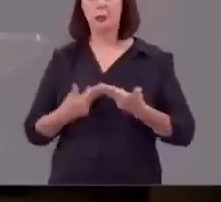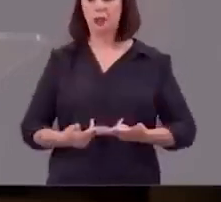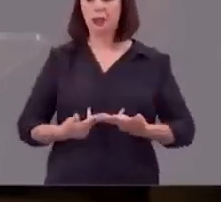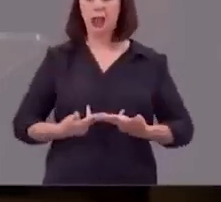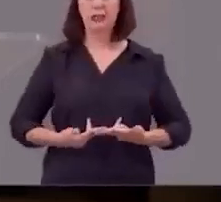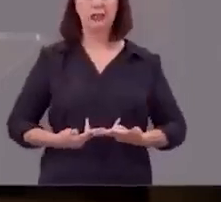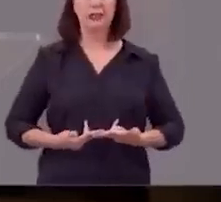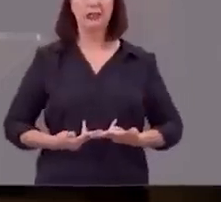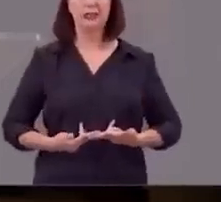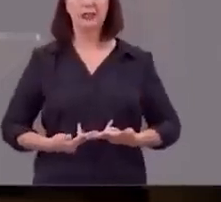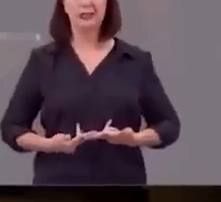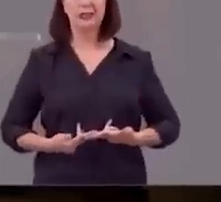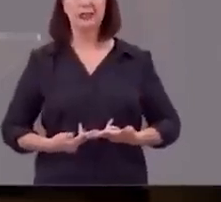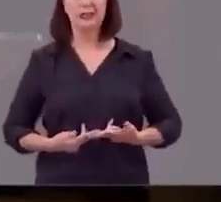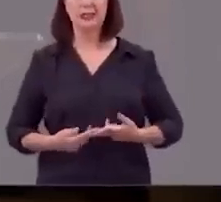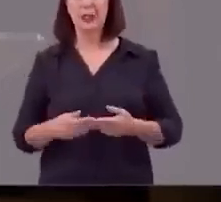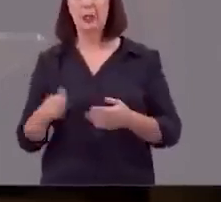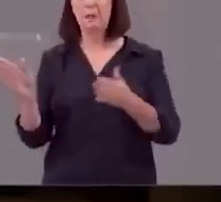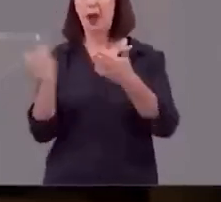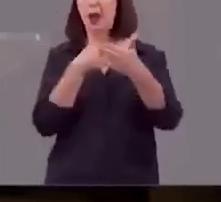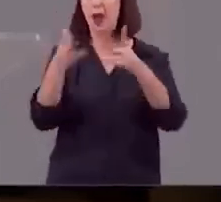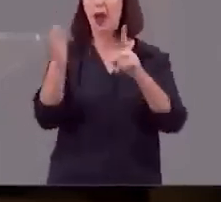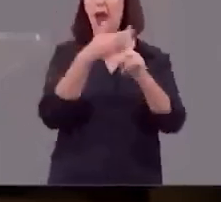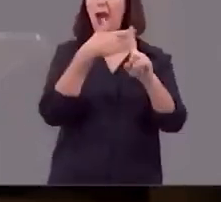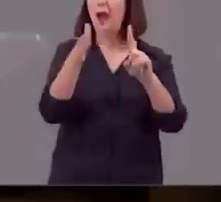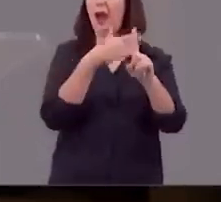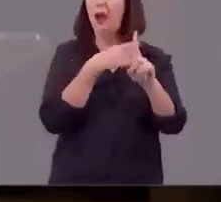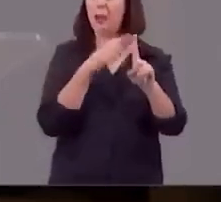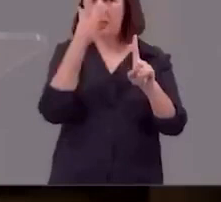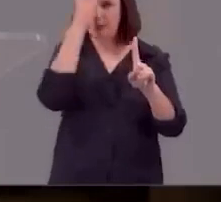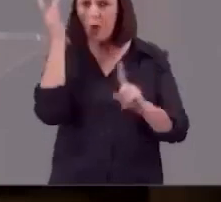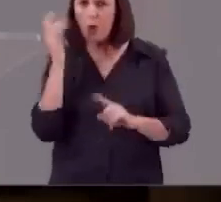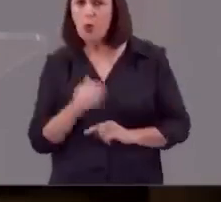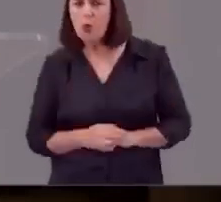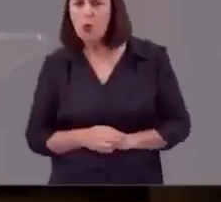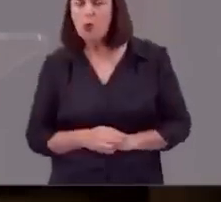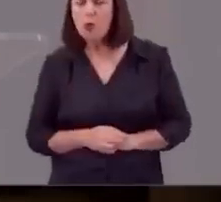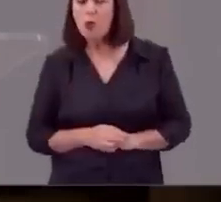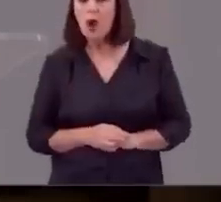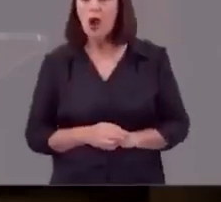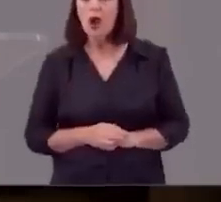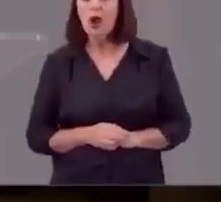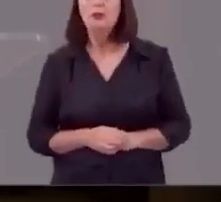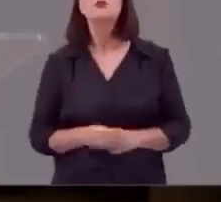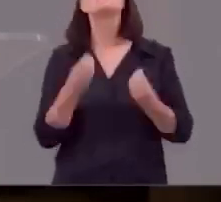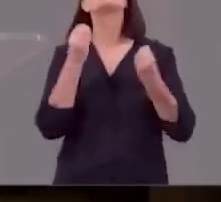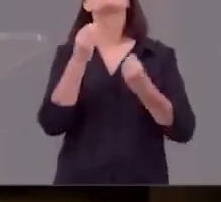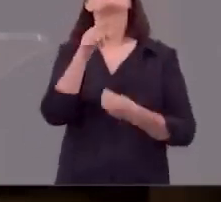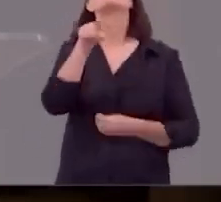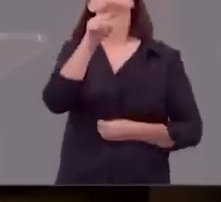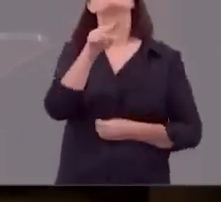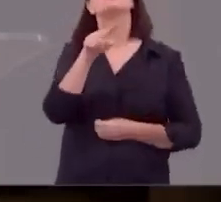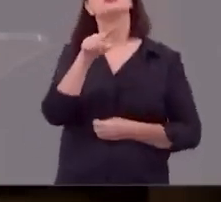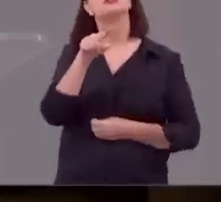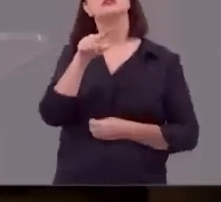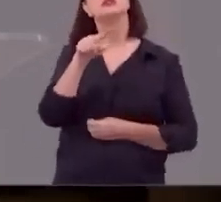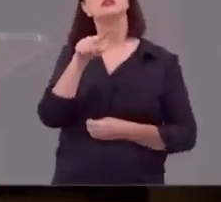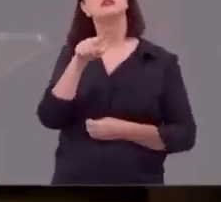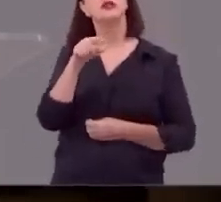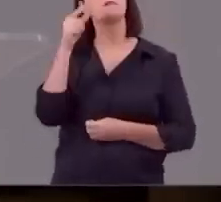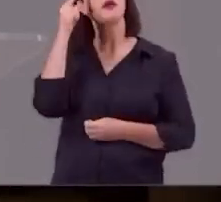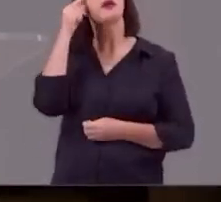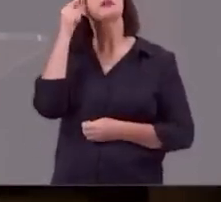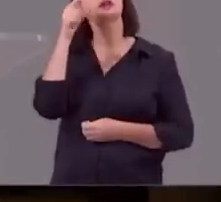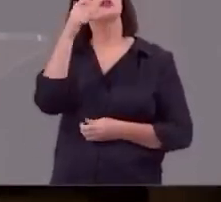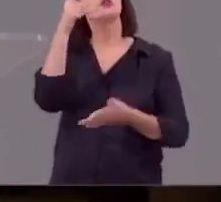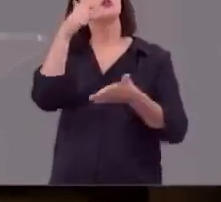agride as pessoas como é que você se classifica que